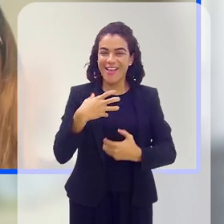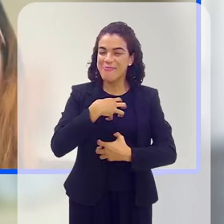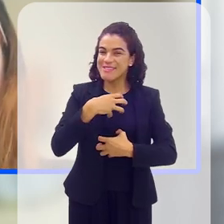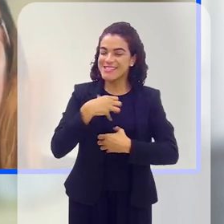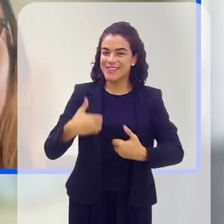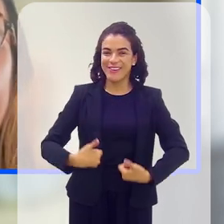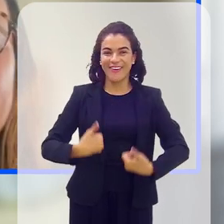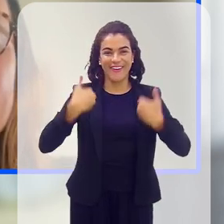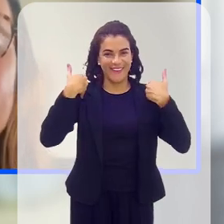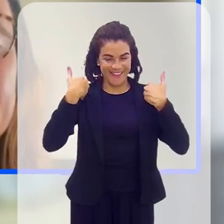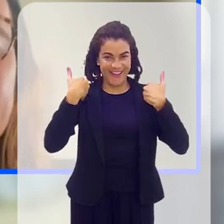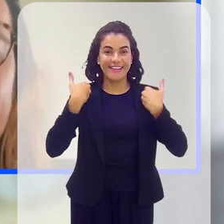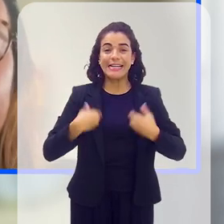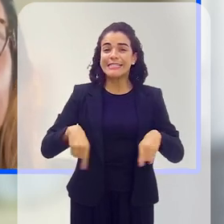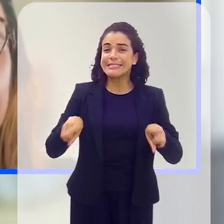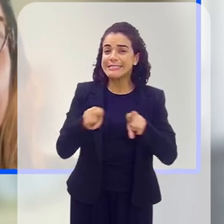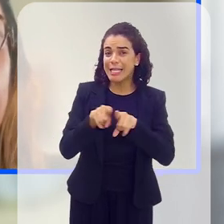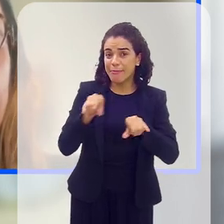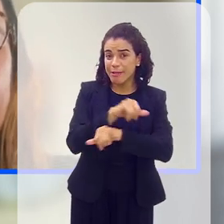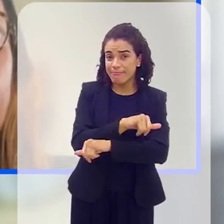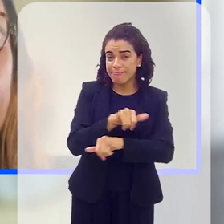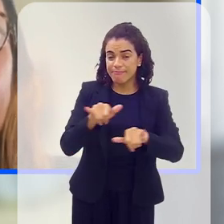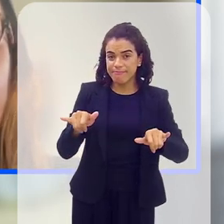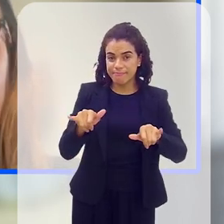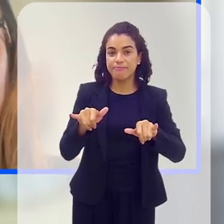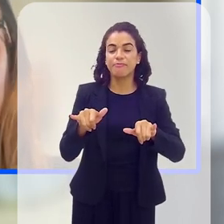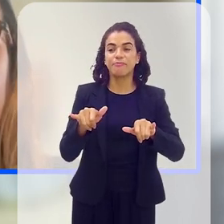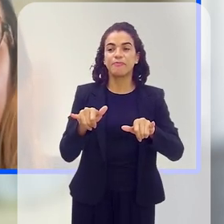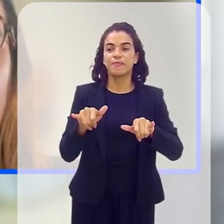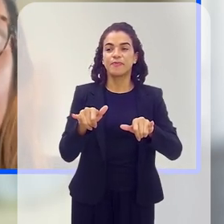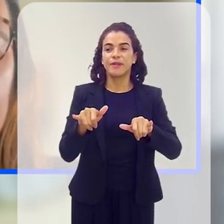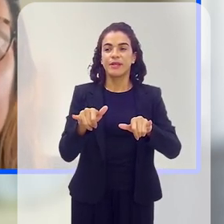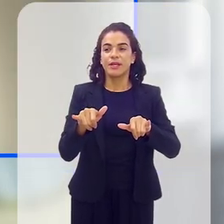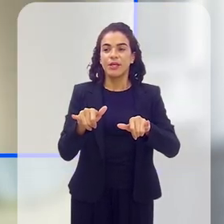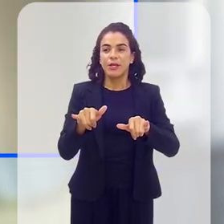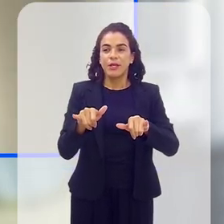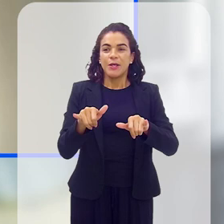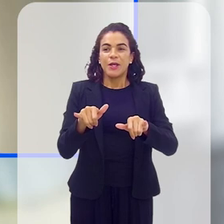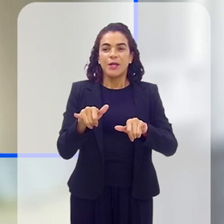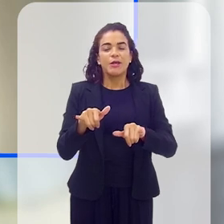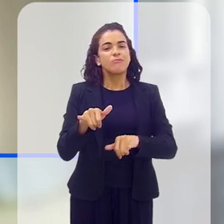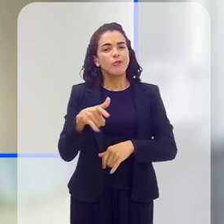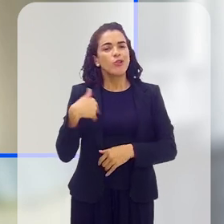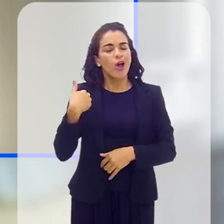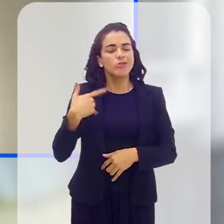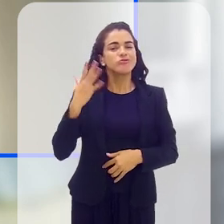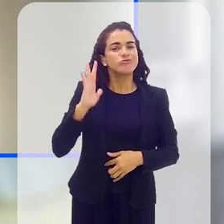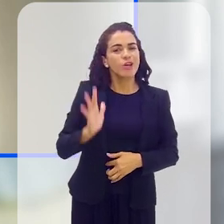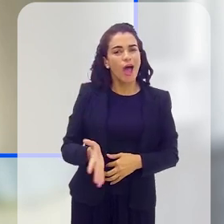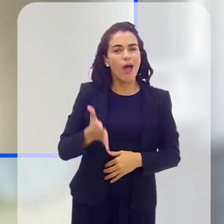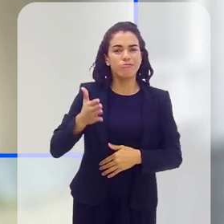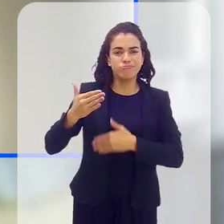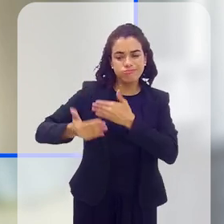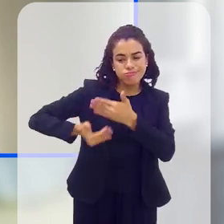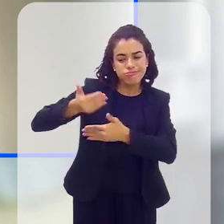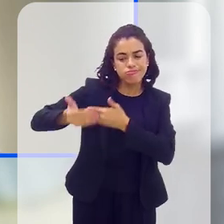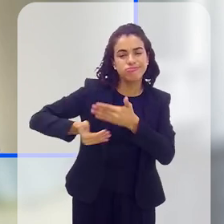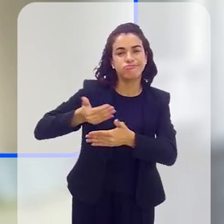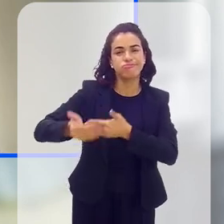honrada. E dizer o seguinte, nós estamos vindo, assim, desde que,